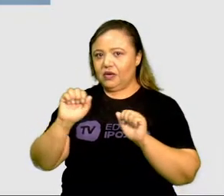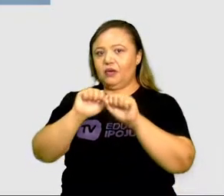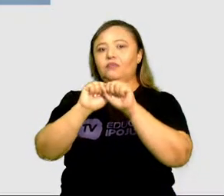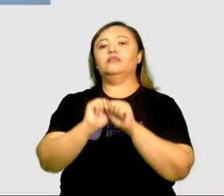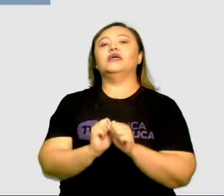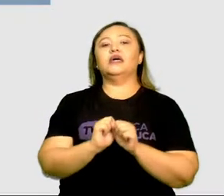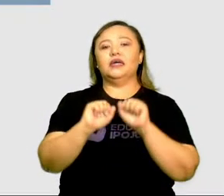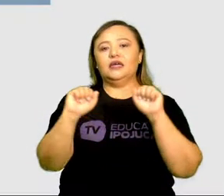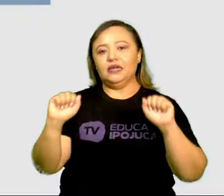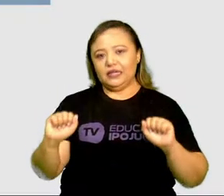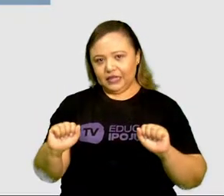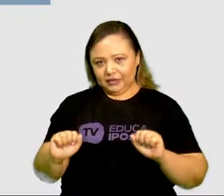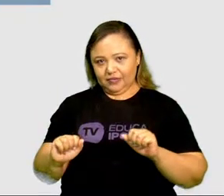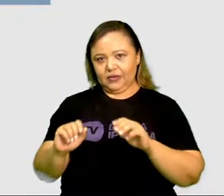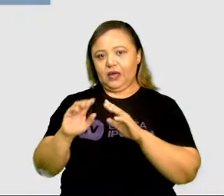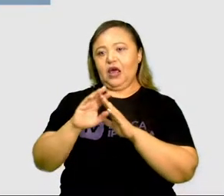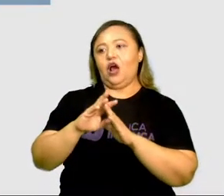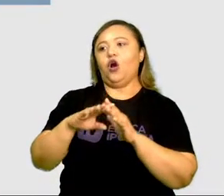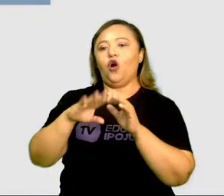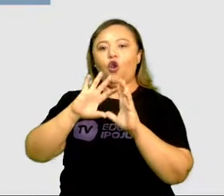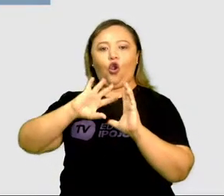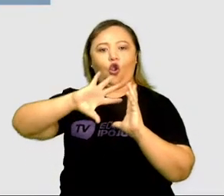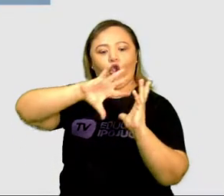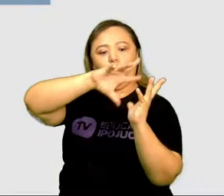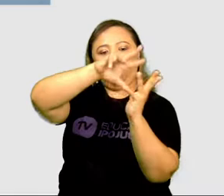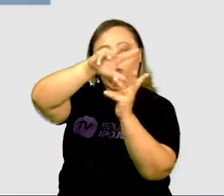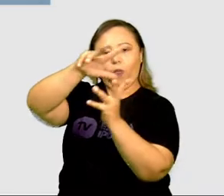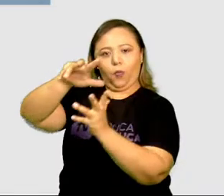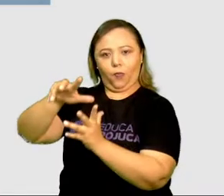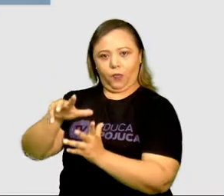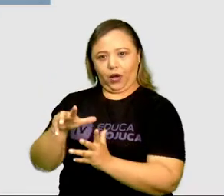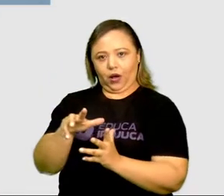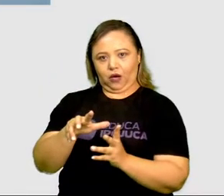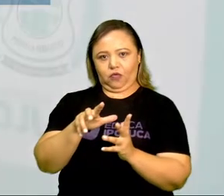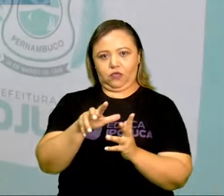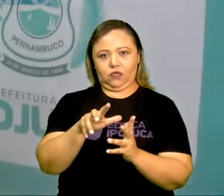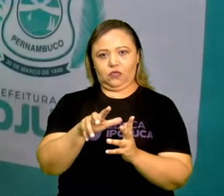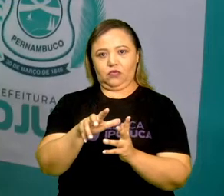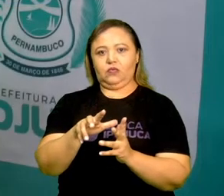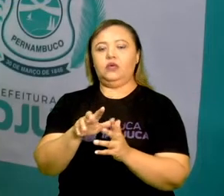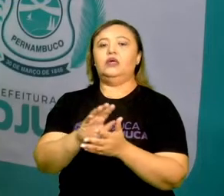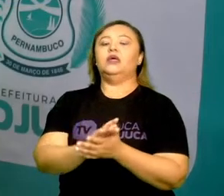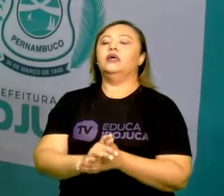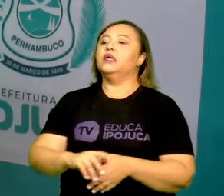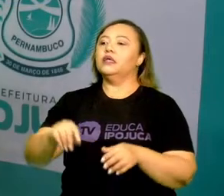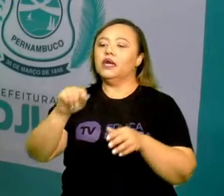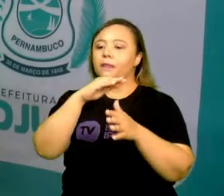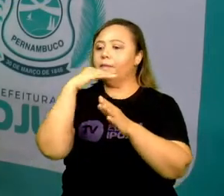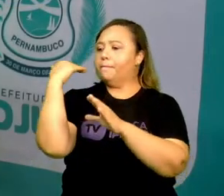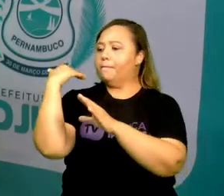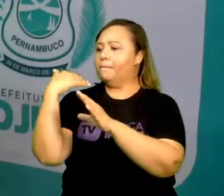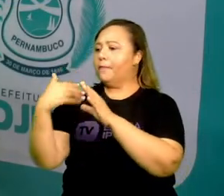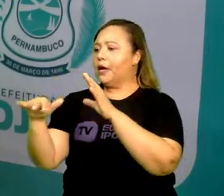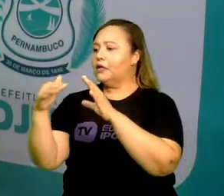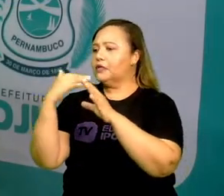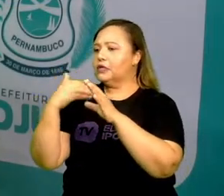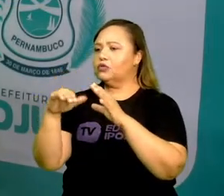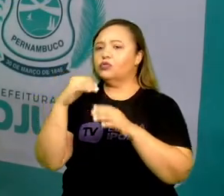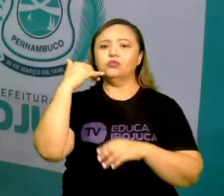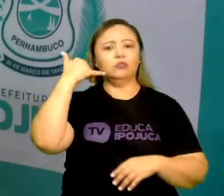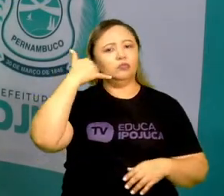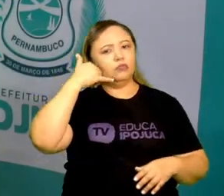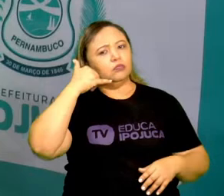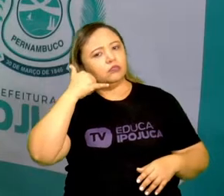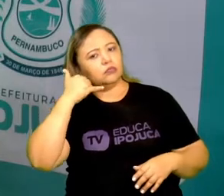que fornece ao aparelho receptor no solo. Pode ser um celular, um tablet ou até aquele aparelhozinho